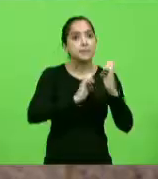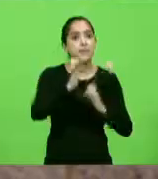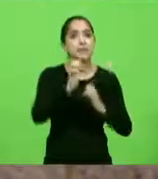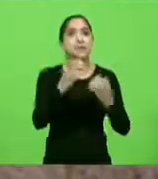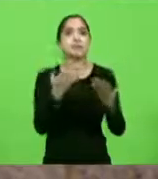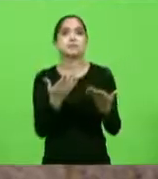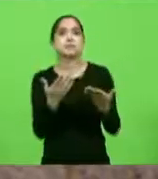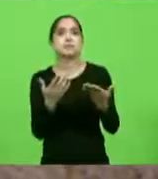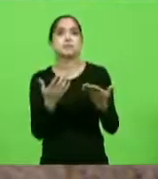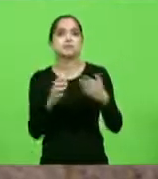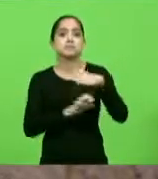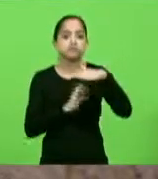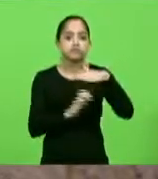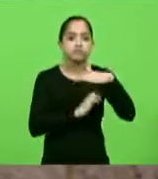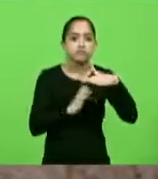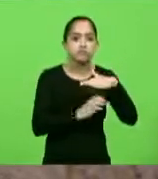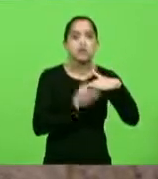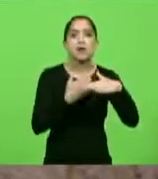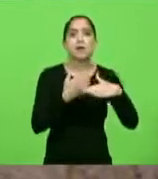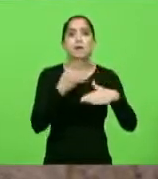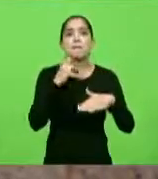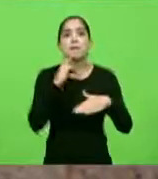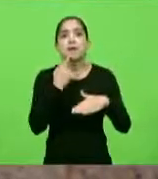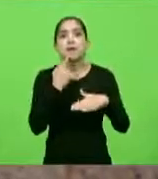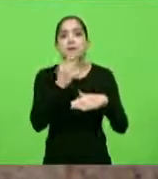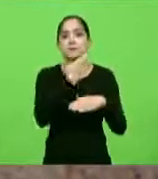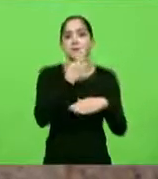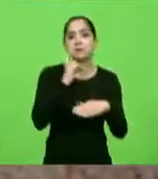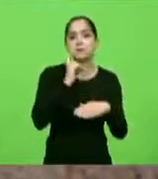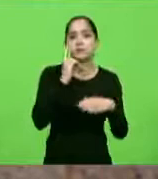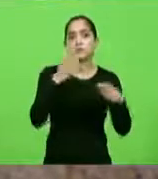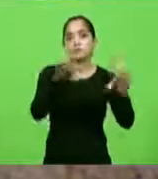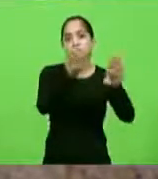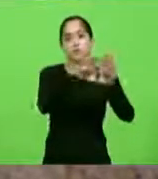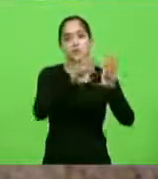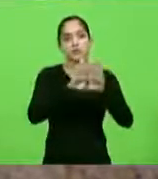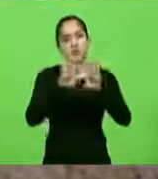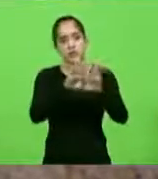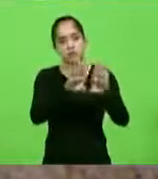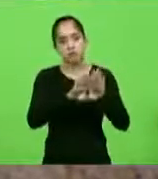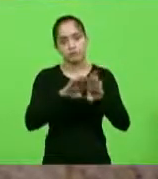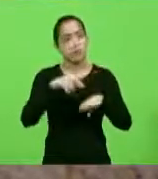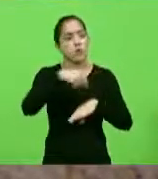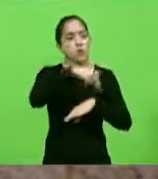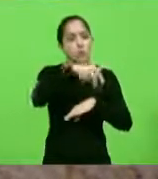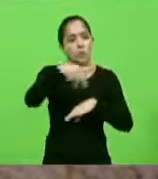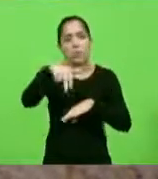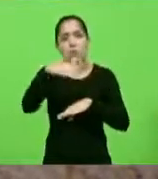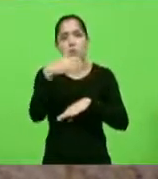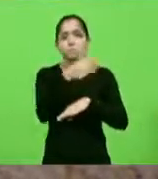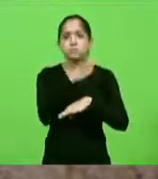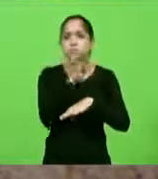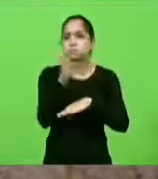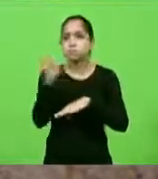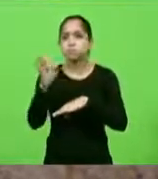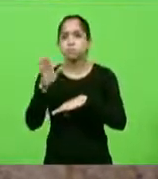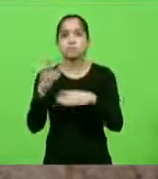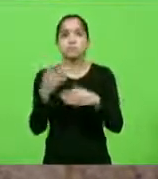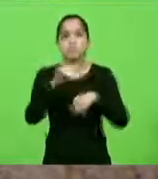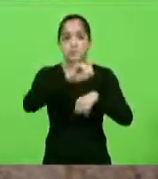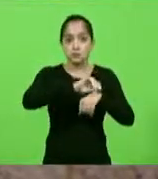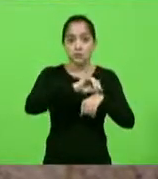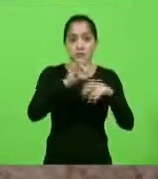e restaurantes fecharam. Eu estou realmente muito cansado de andar pela cidade, andar pelo centro aqui de